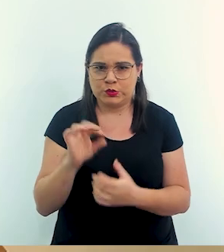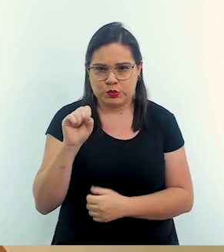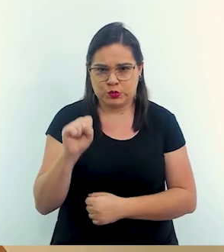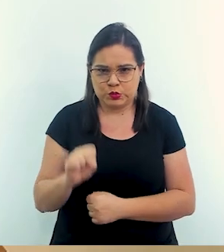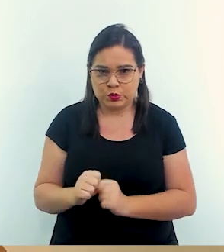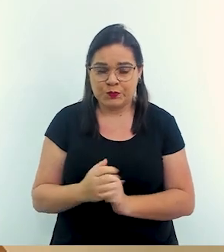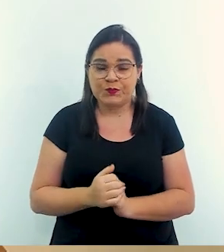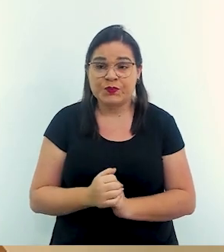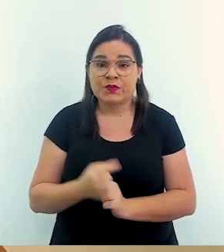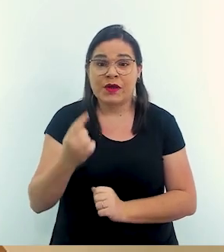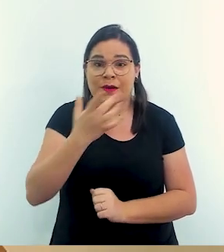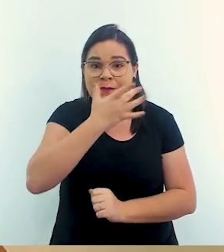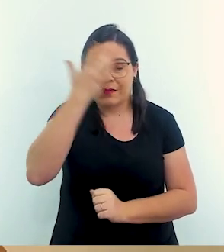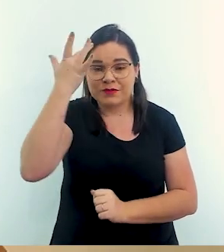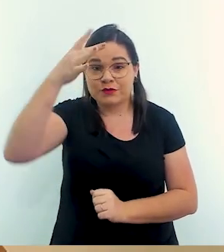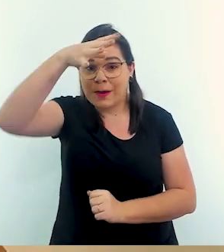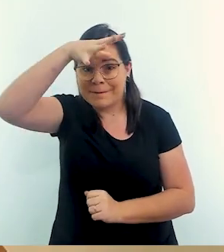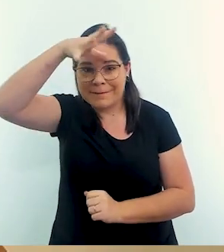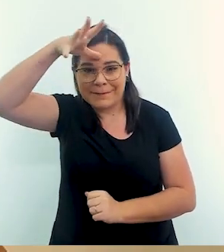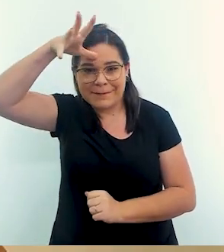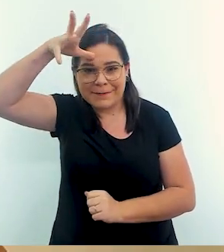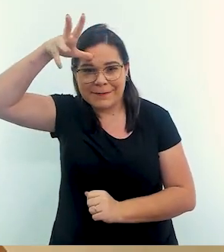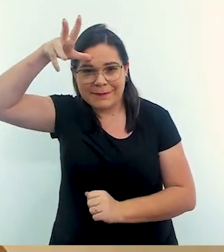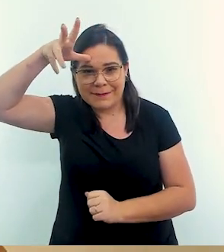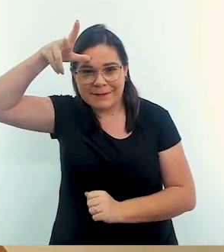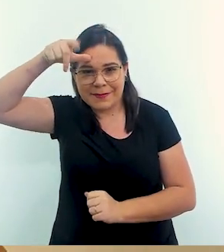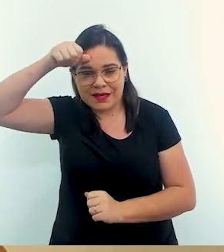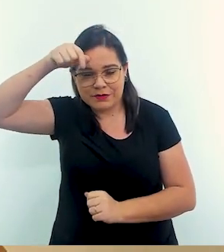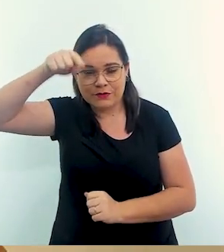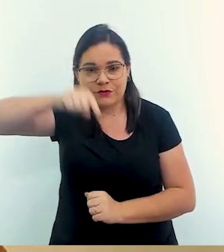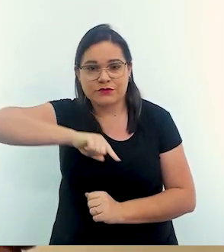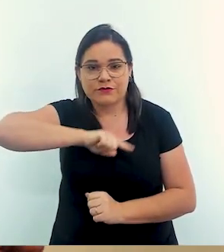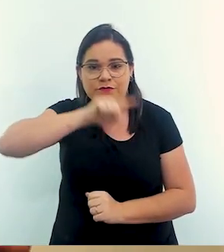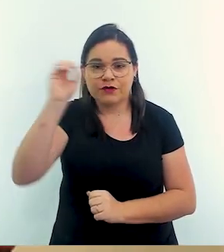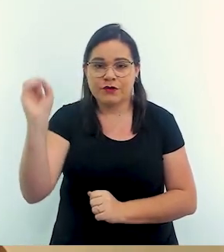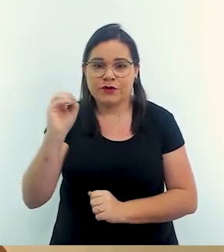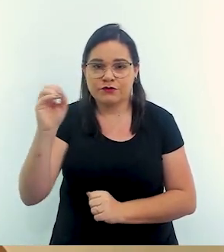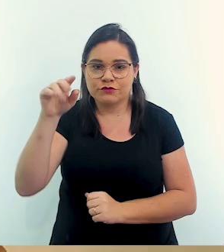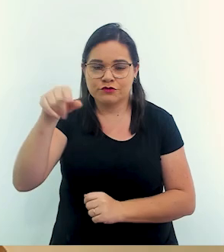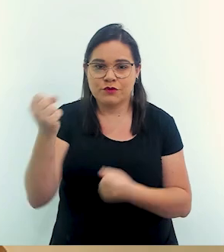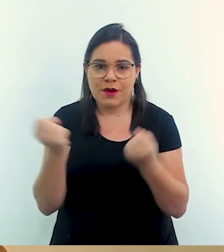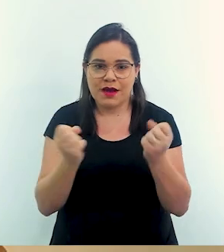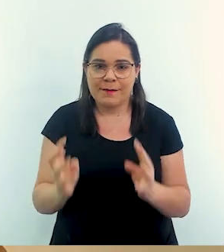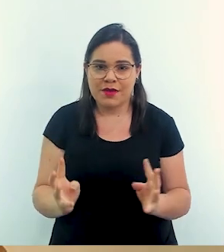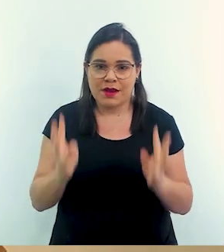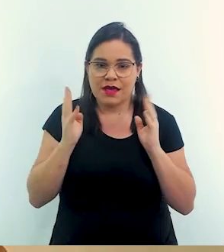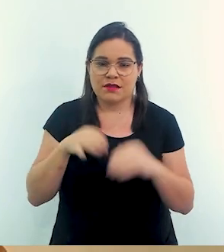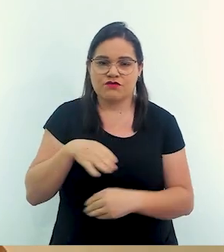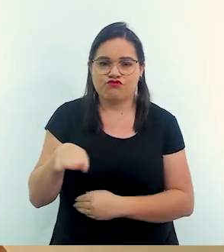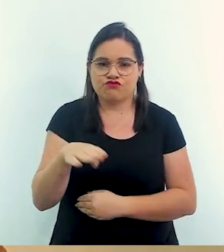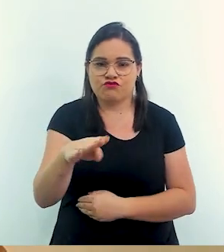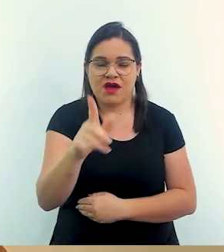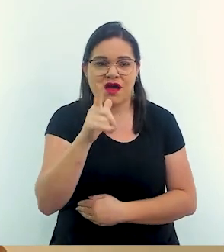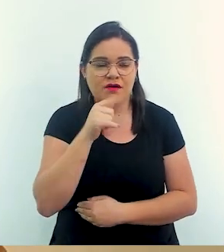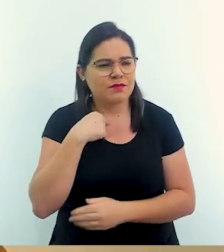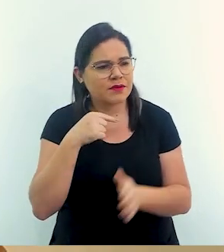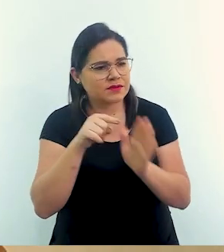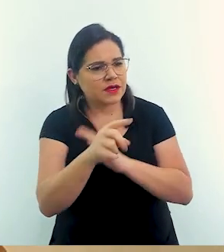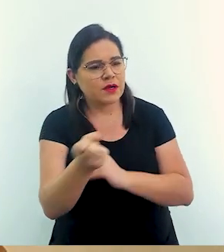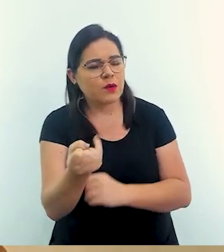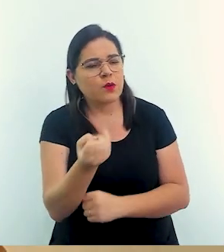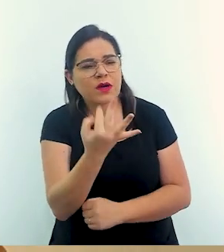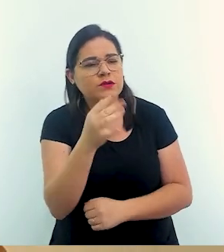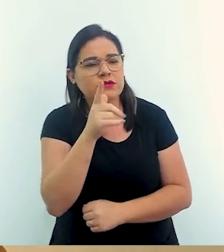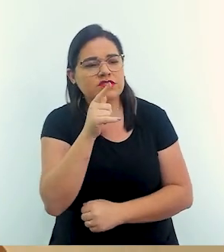no sul, né? Uma pessoa saiu do Mato Grosso e ela foi até o Rio Grande do Sul com a caminhonete cheia de água. E eu fiz uma pergunta